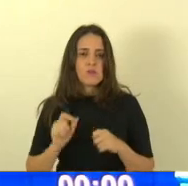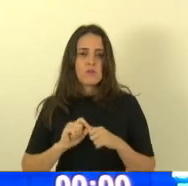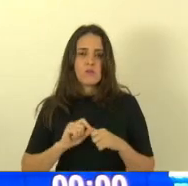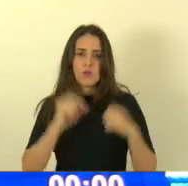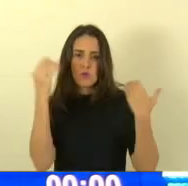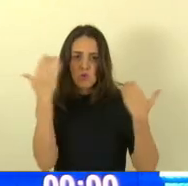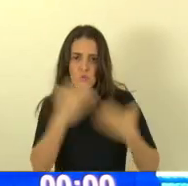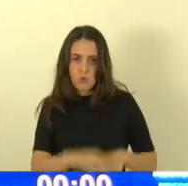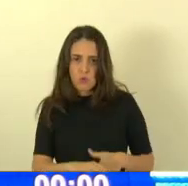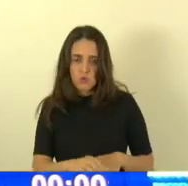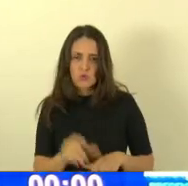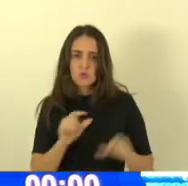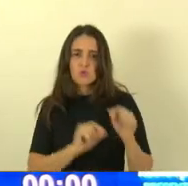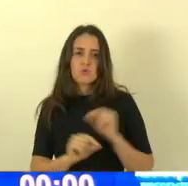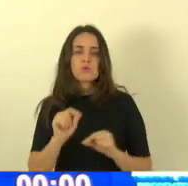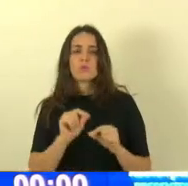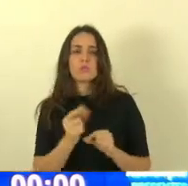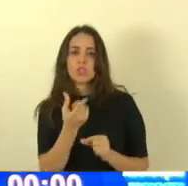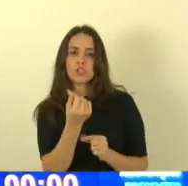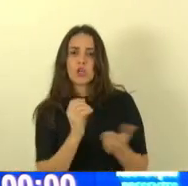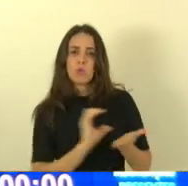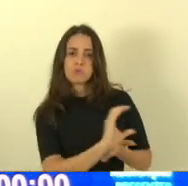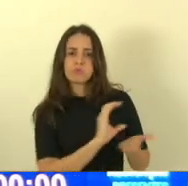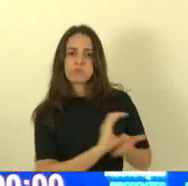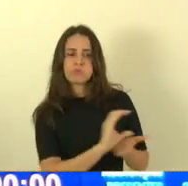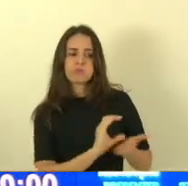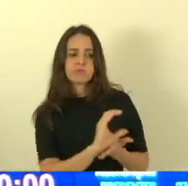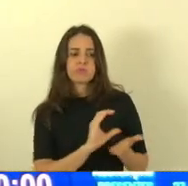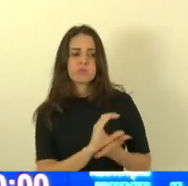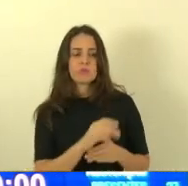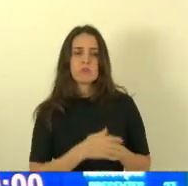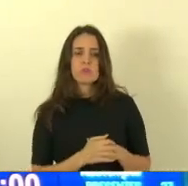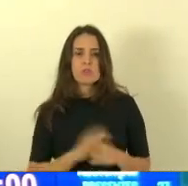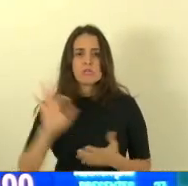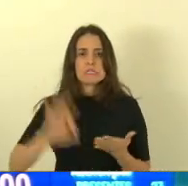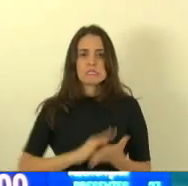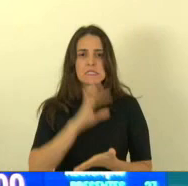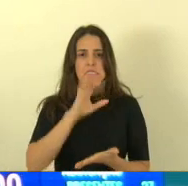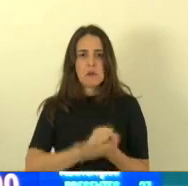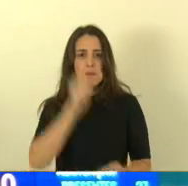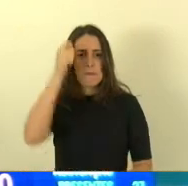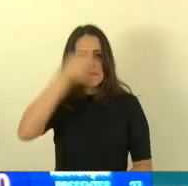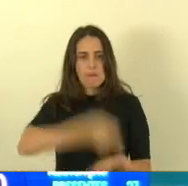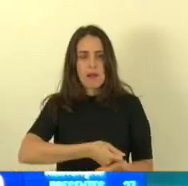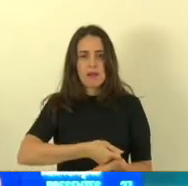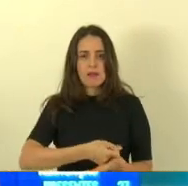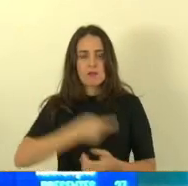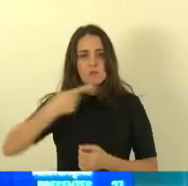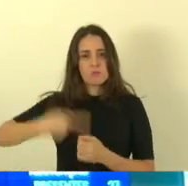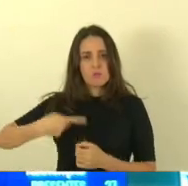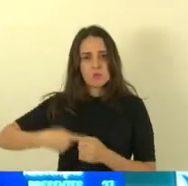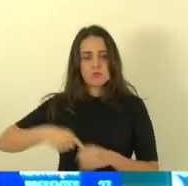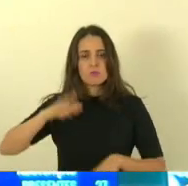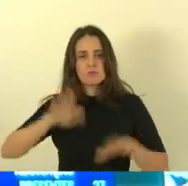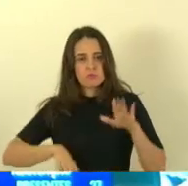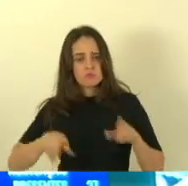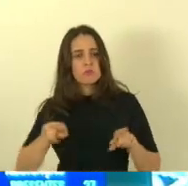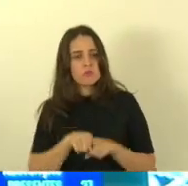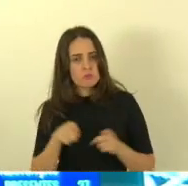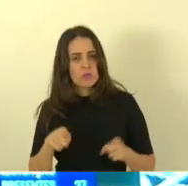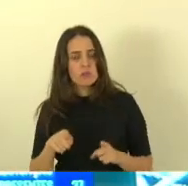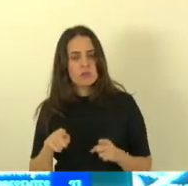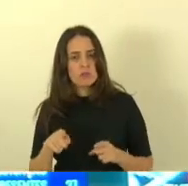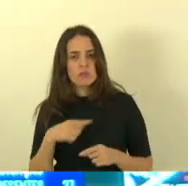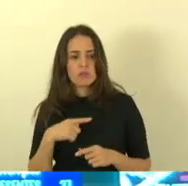disso uma farda de receber dinheiro porque isso na verdade tem inscrição só paga município às vezes também vários